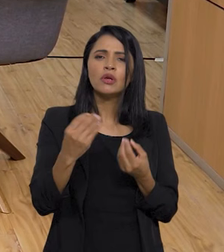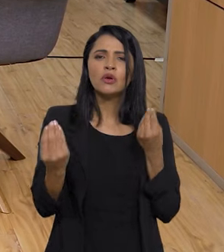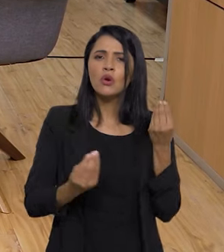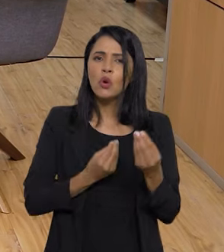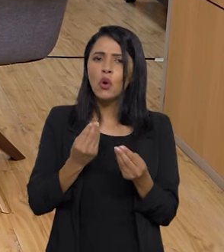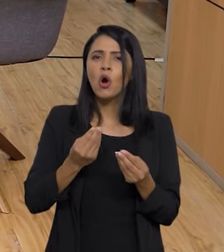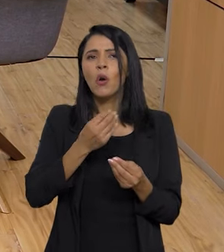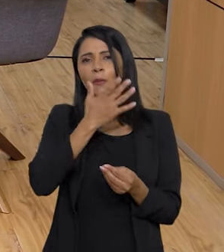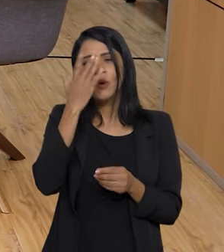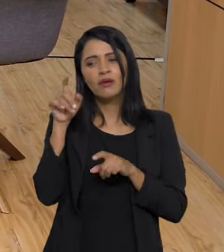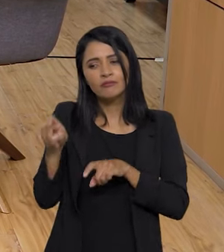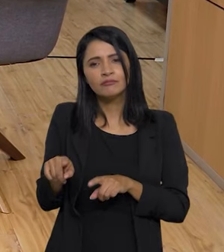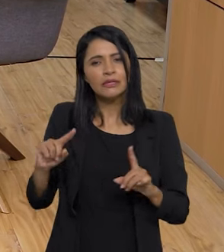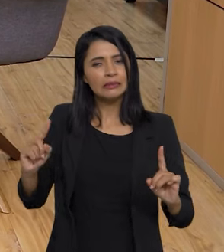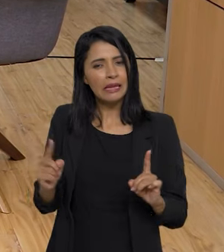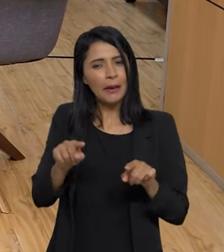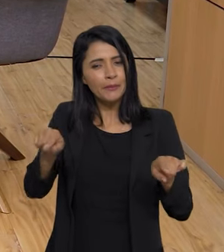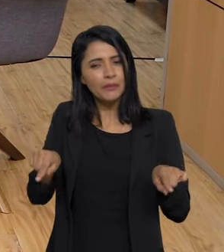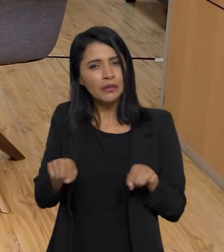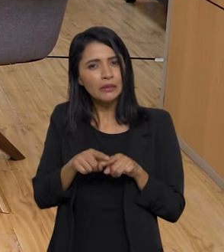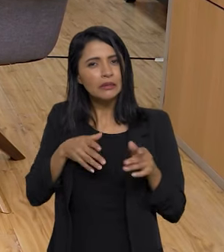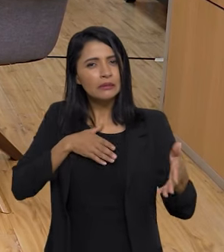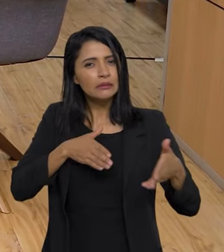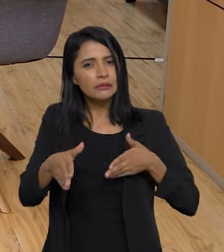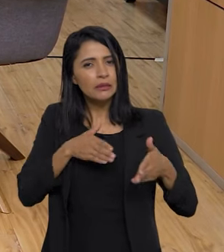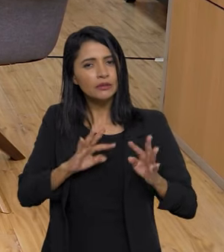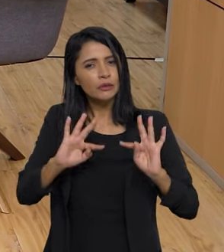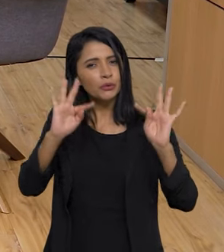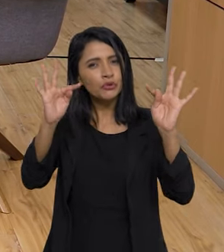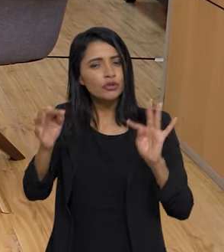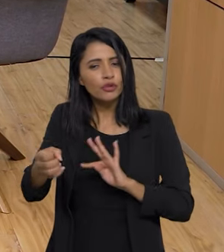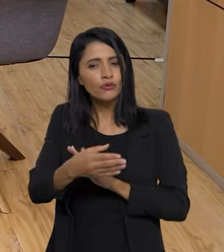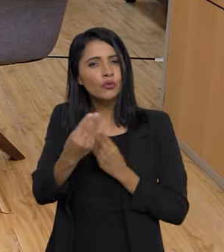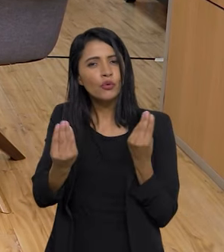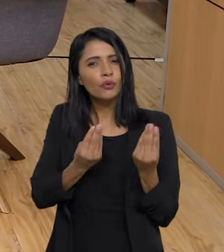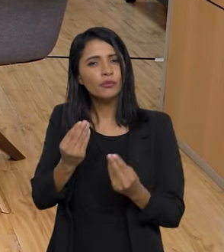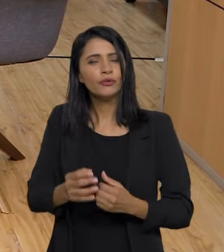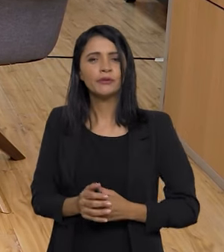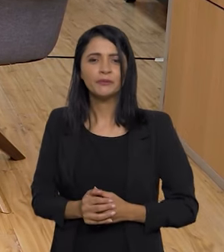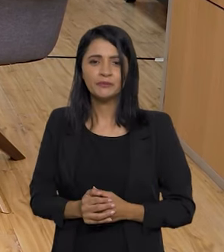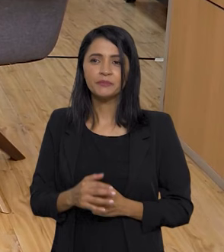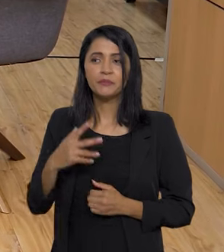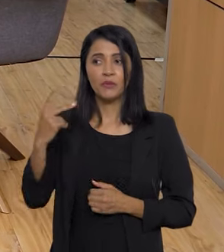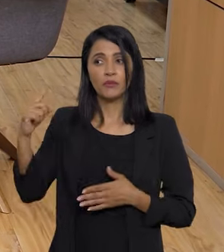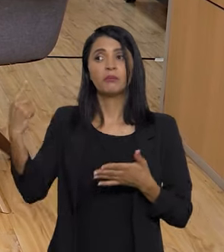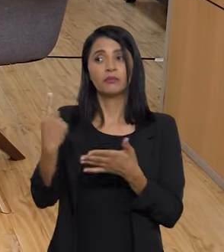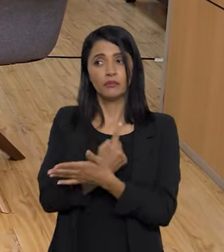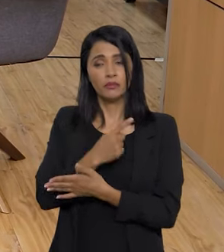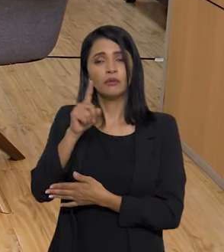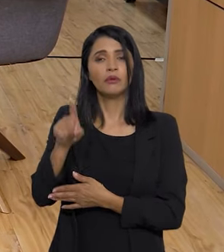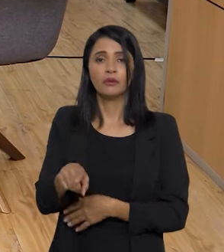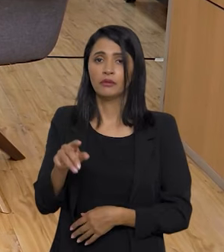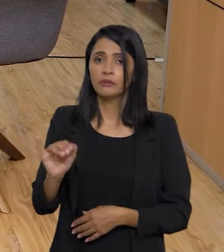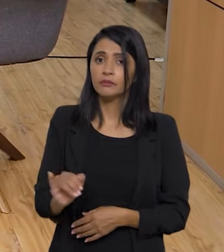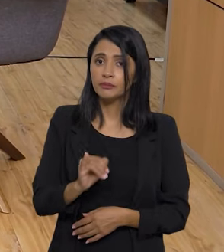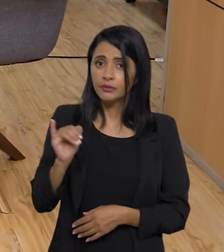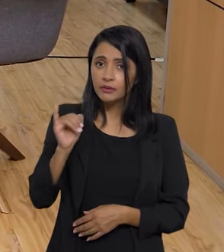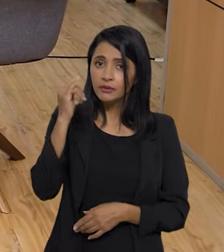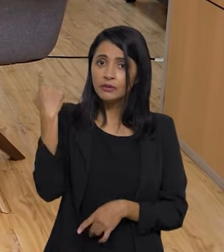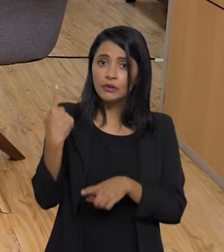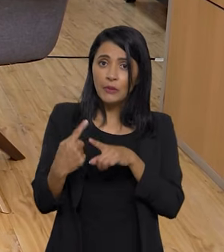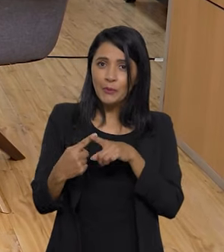Como é que os pequenos também podem ter esse acesso à tecnologia, inovação? A sua pergunta é muito